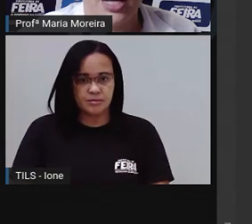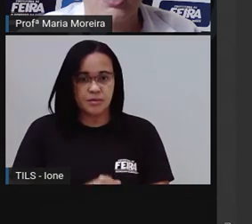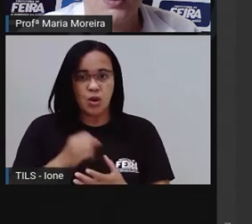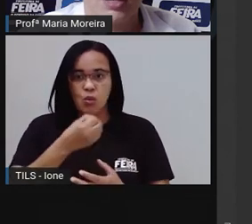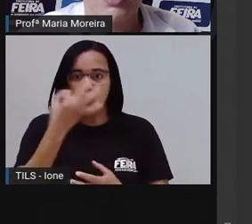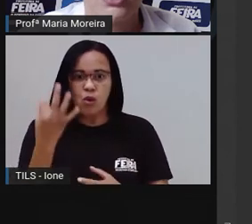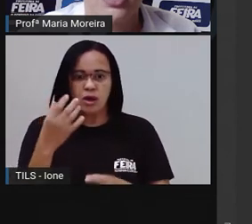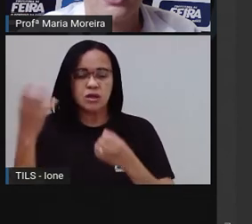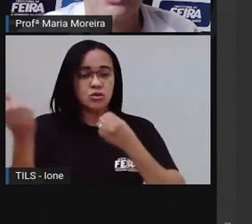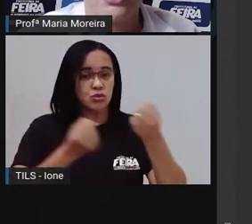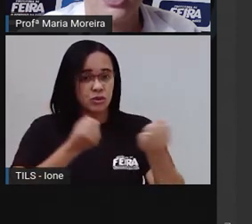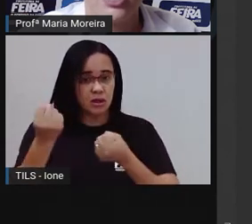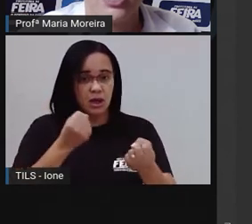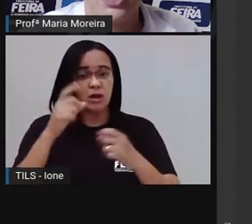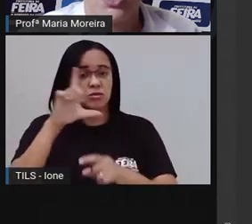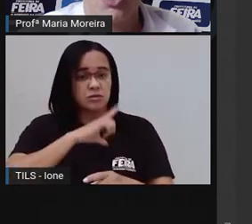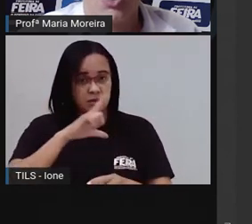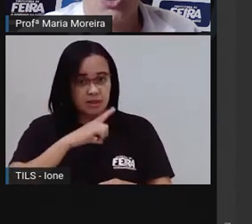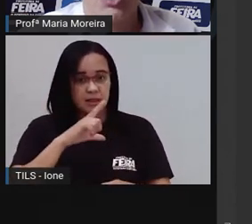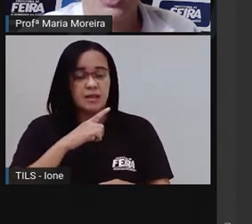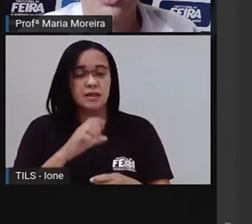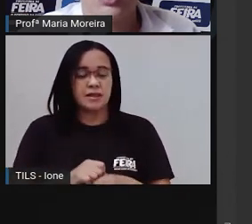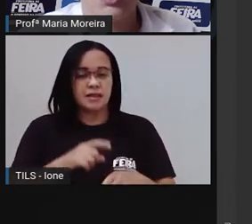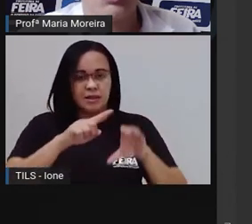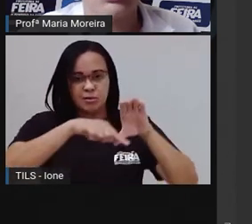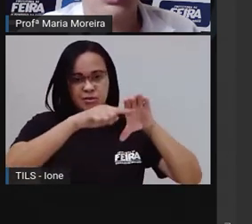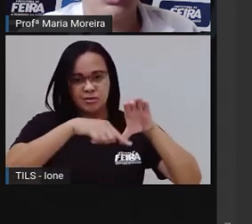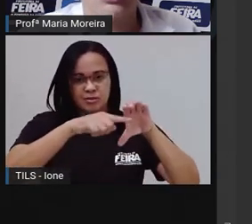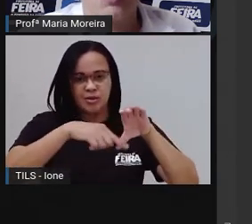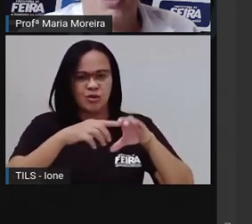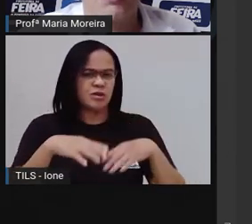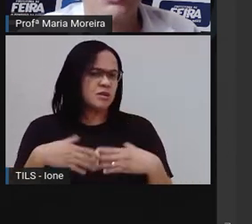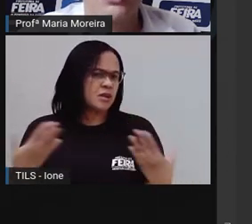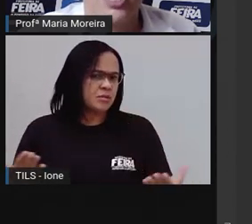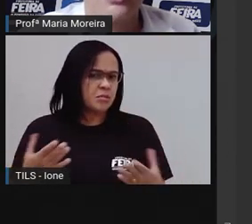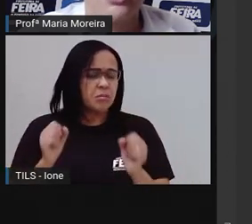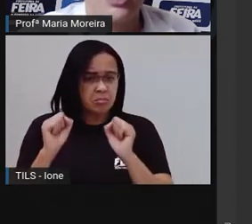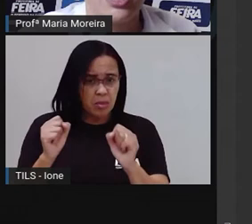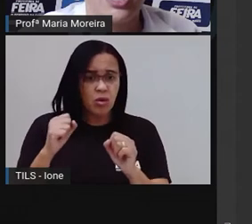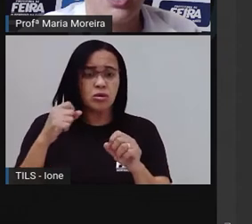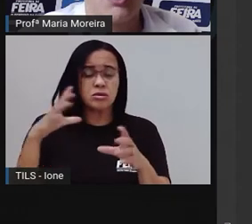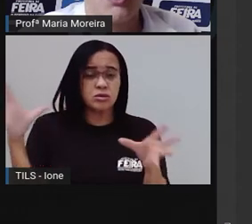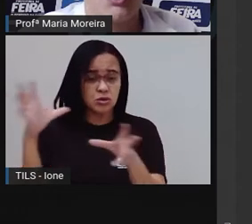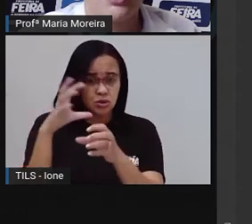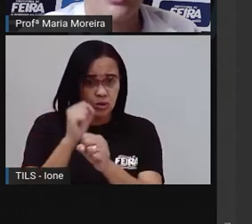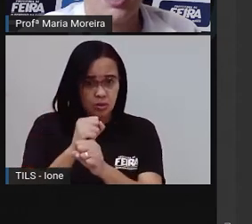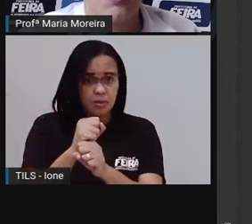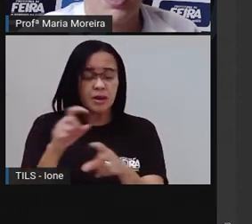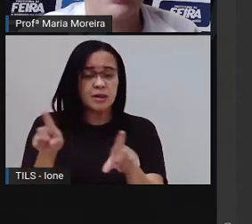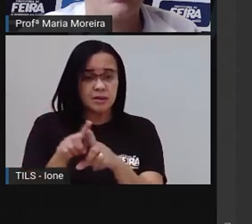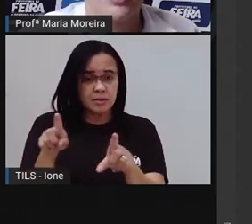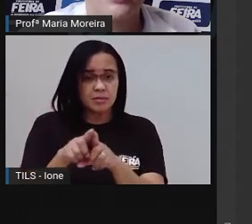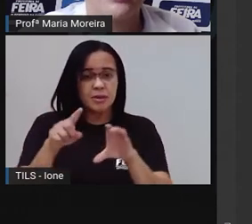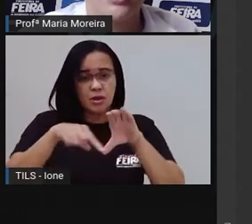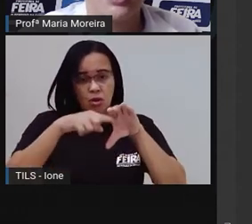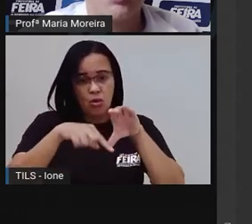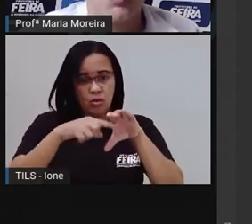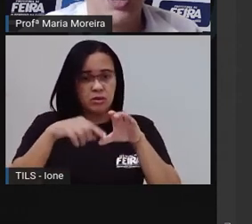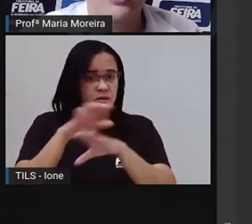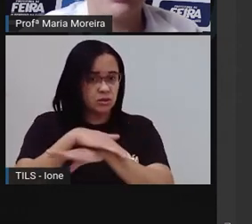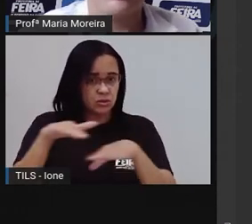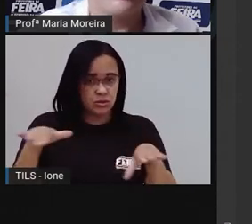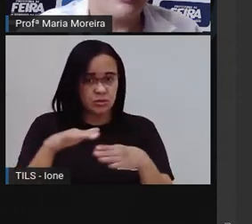de carros pela quantidade de rodas. Ou só somar a quantidade de rodas, que é quatro mais